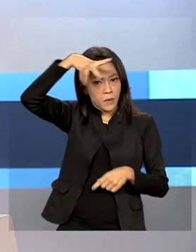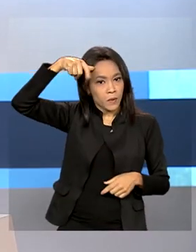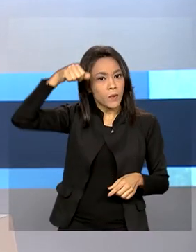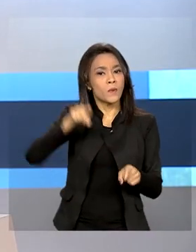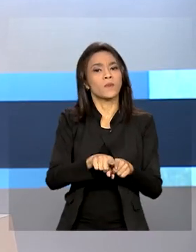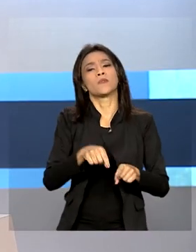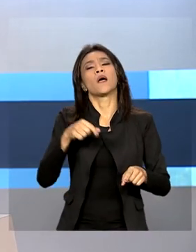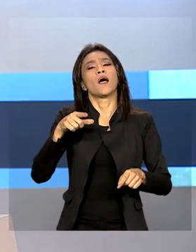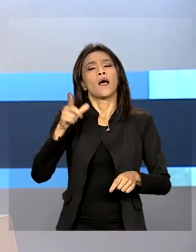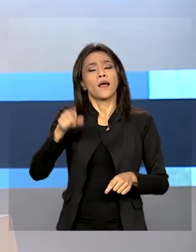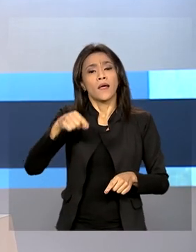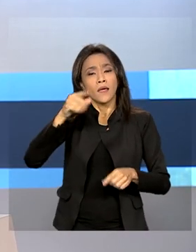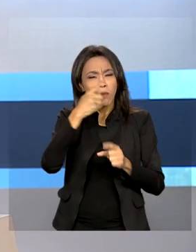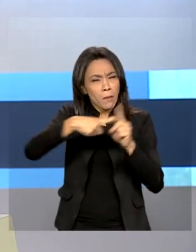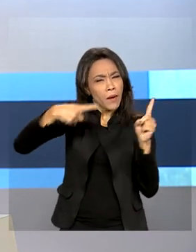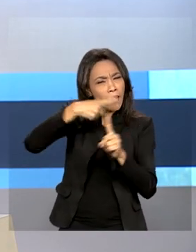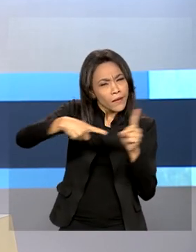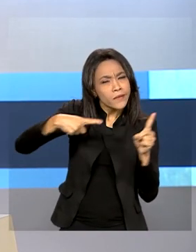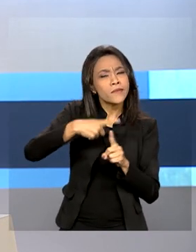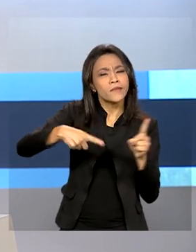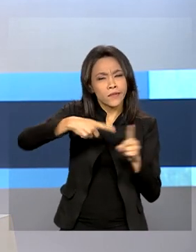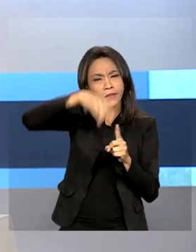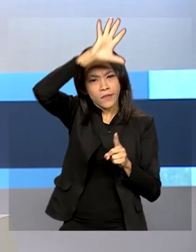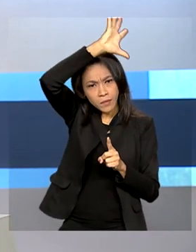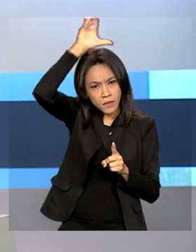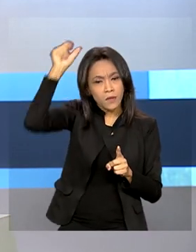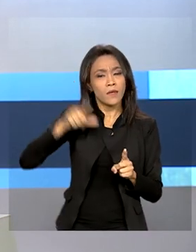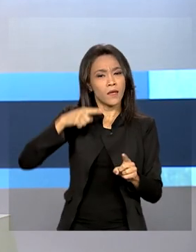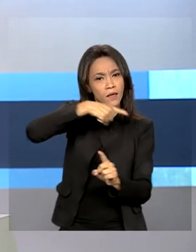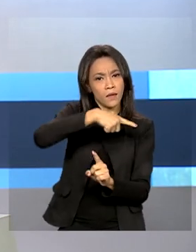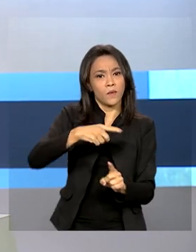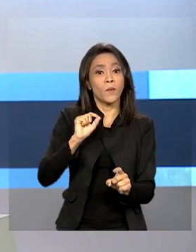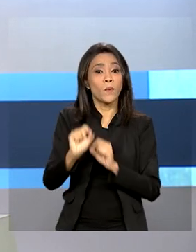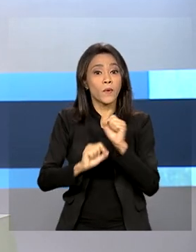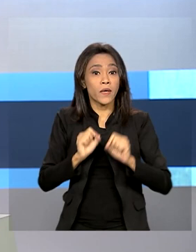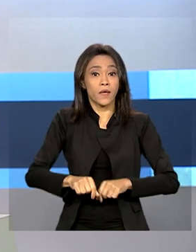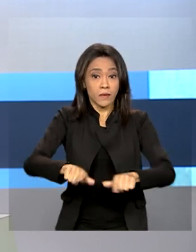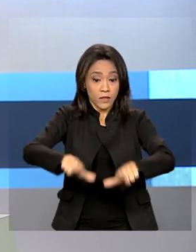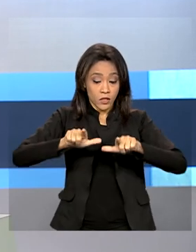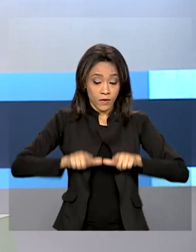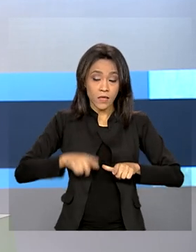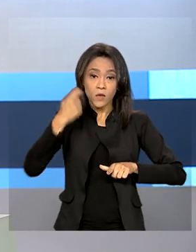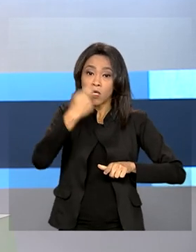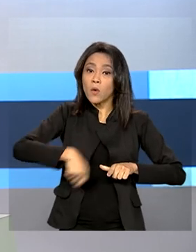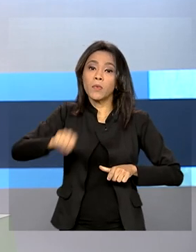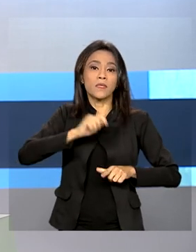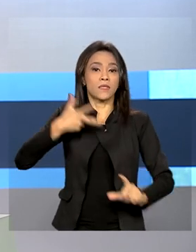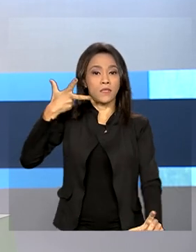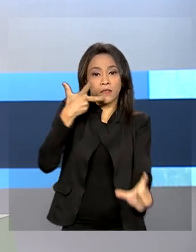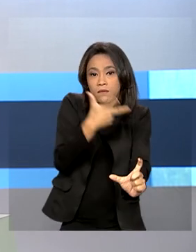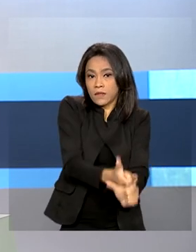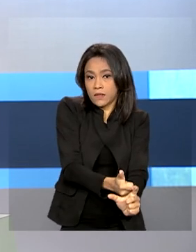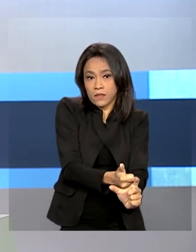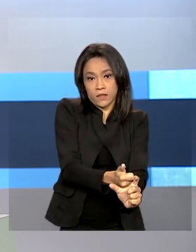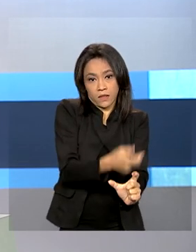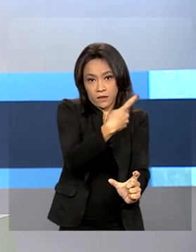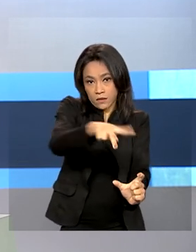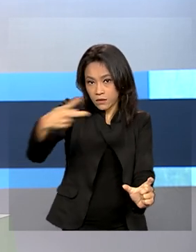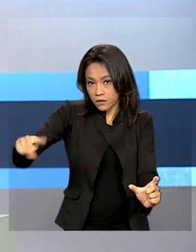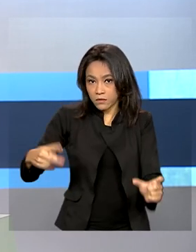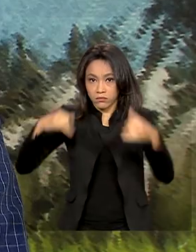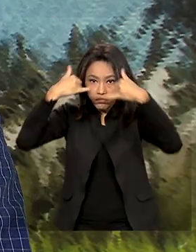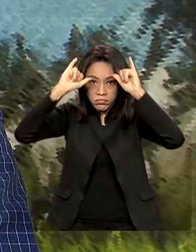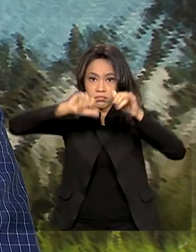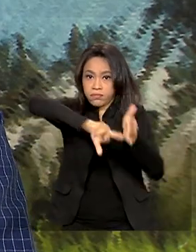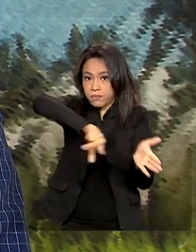têm a certificação internacional de zona livre de febre aftosa sem vacinação e não precisam imunizar os rebanhos.